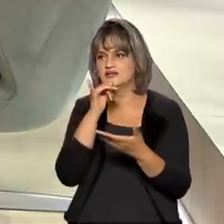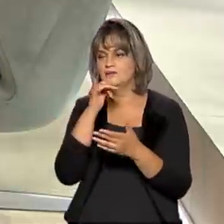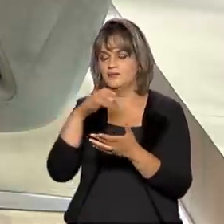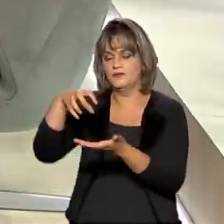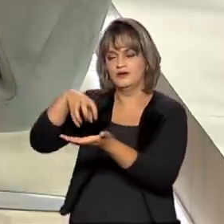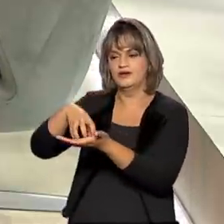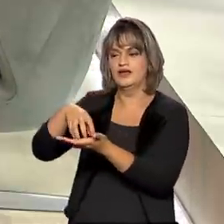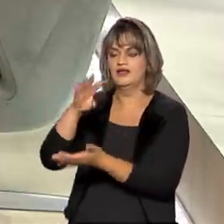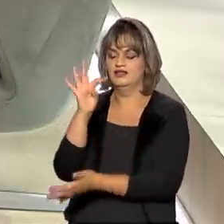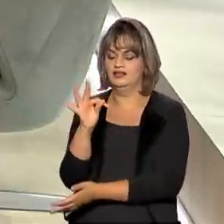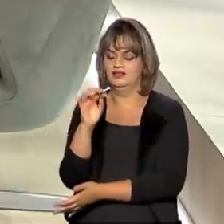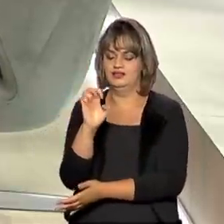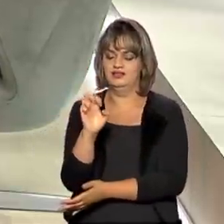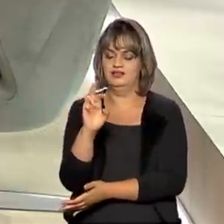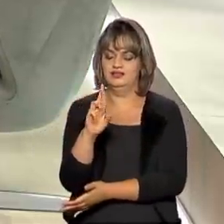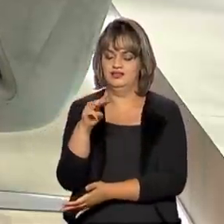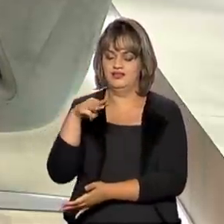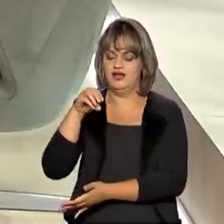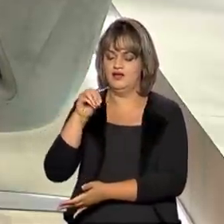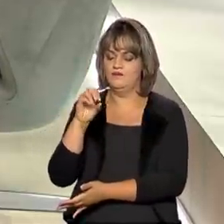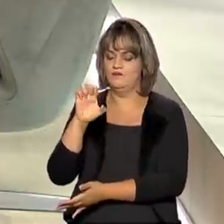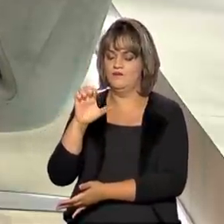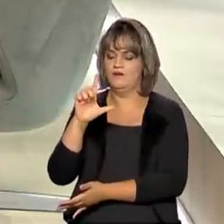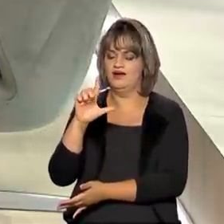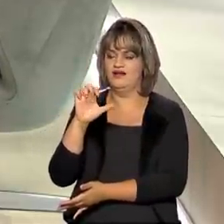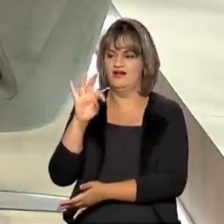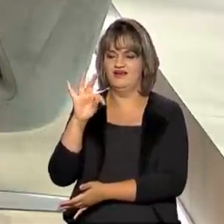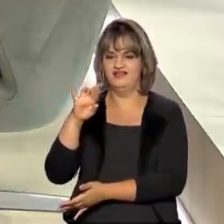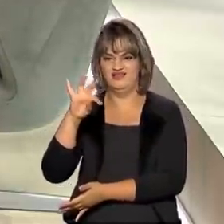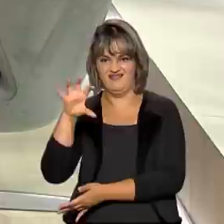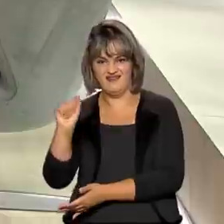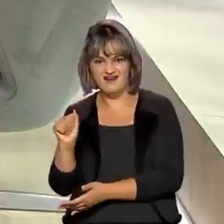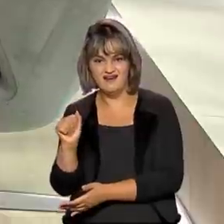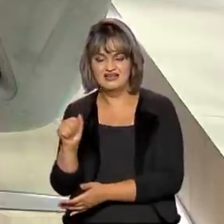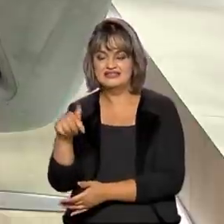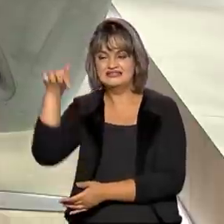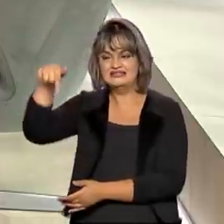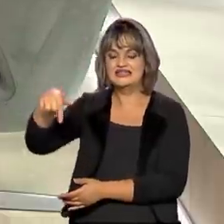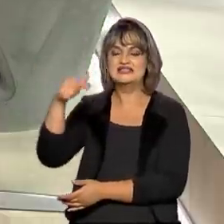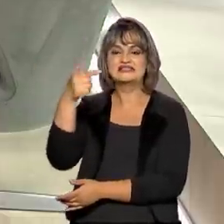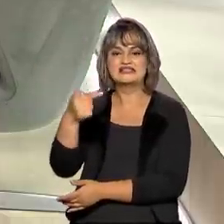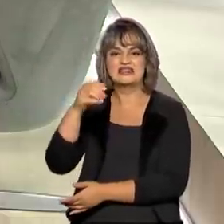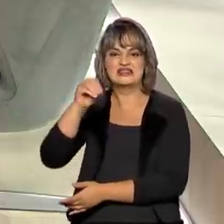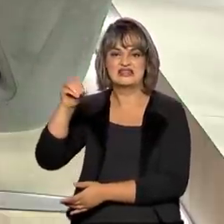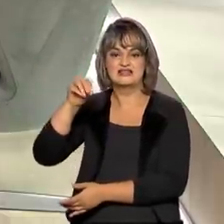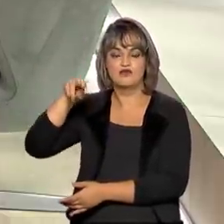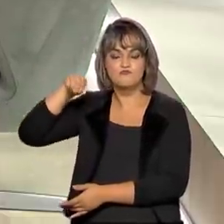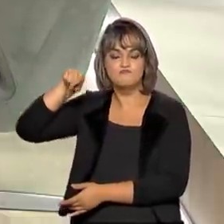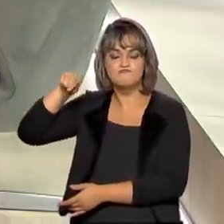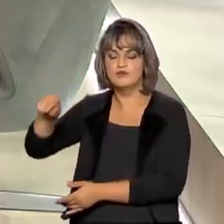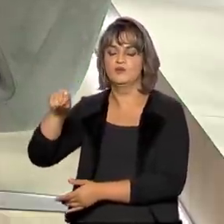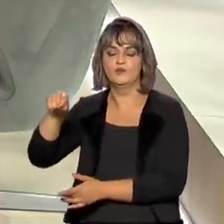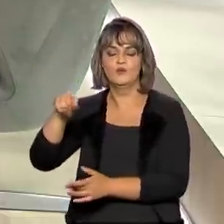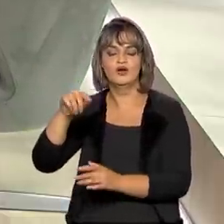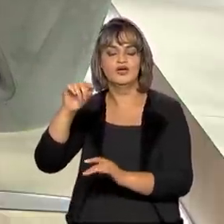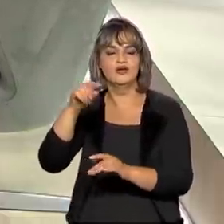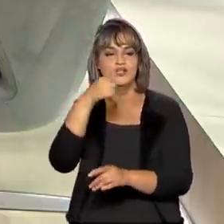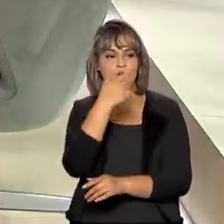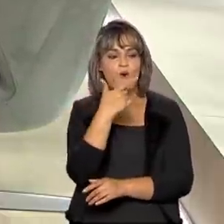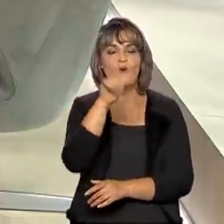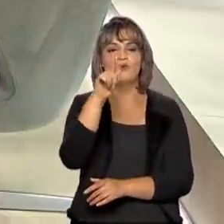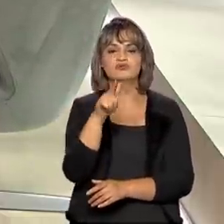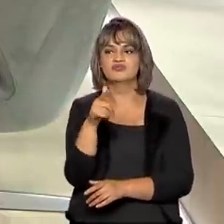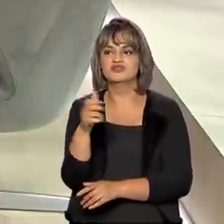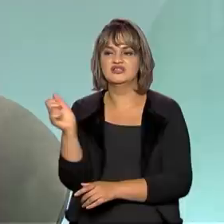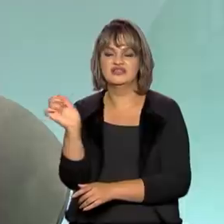ligadas, claro, é um montante pequeno em relação à carga. Nós temos uma carga de 70 mil megawatts e eu tenho uma usina de 170 megawatts que custa